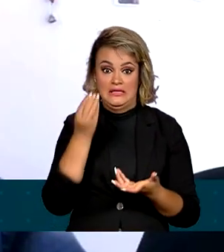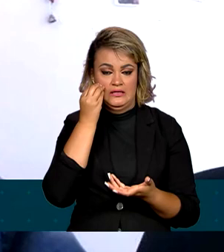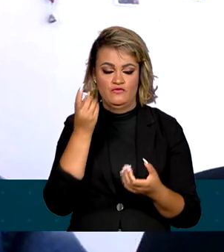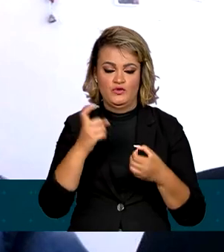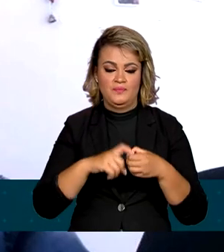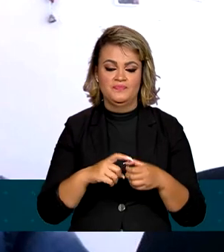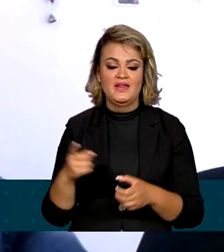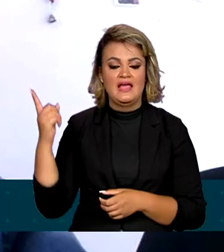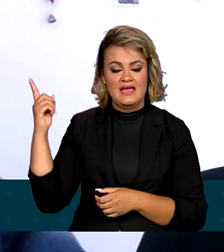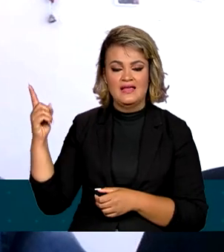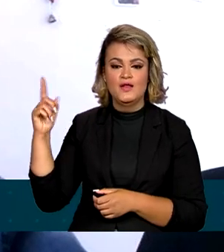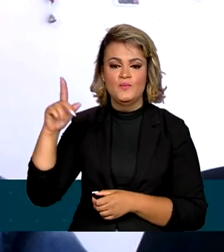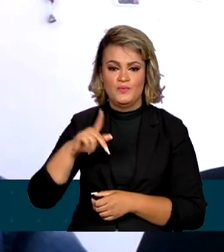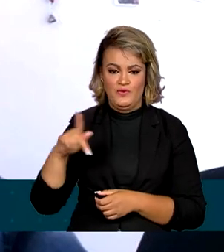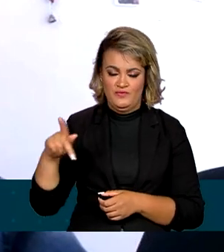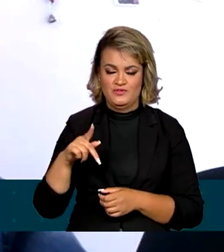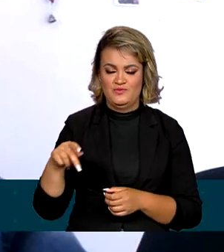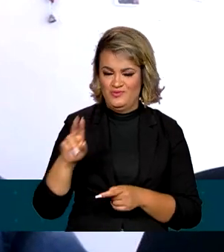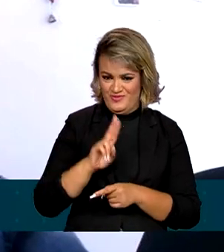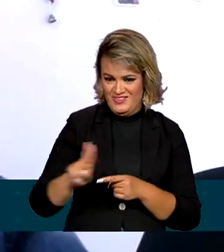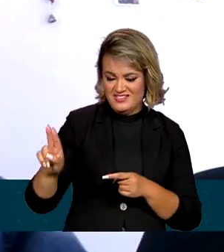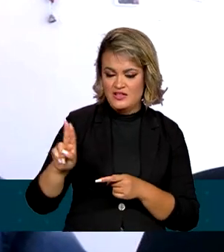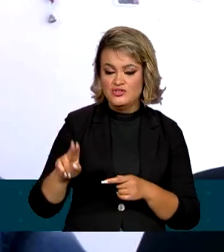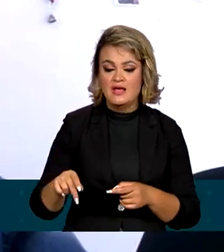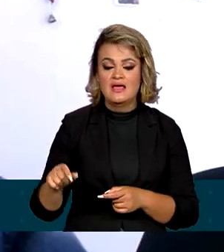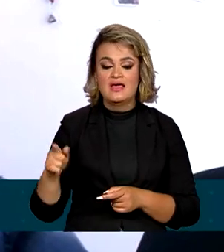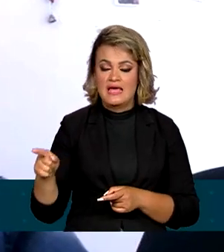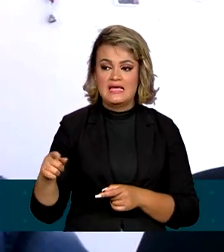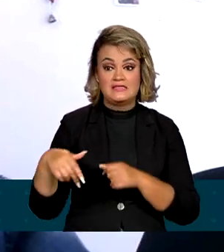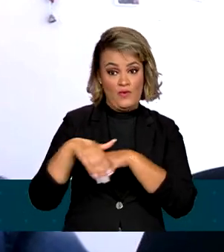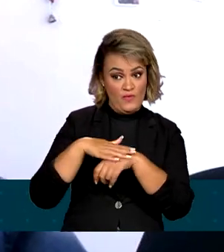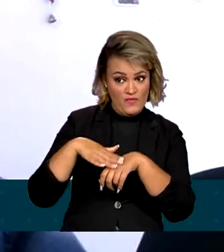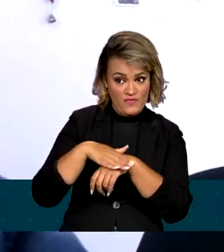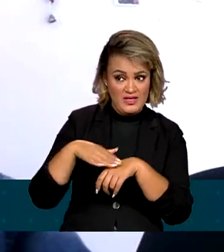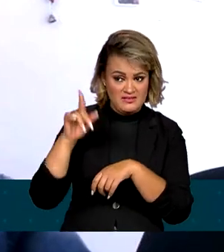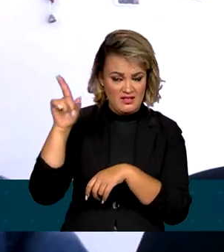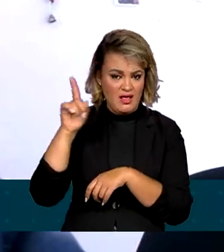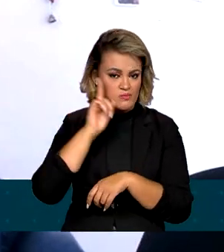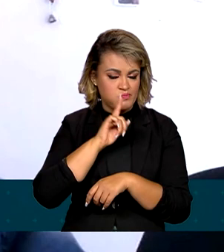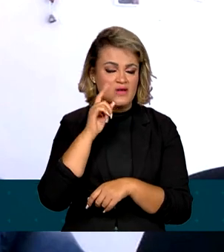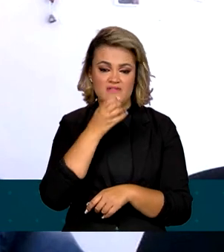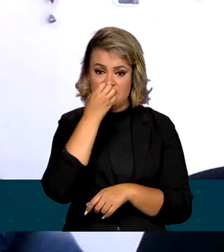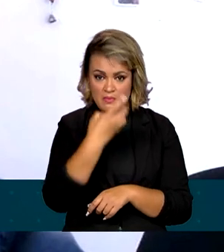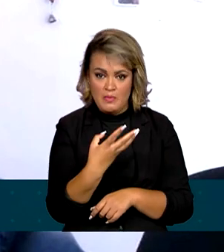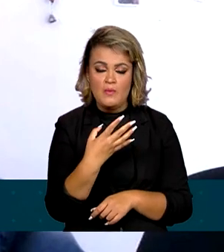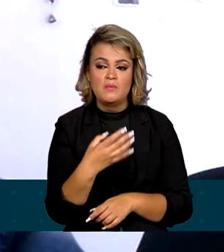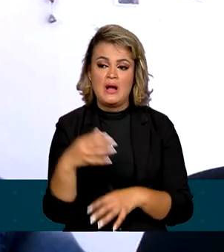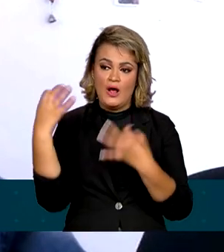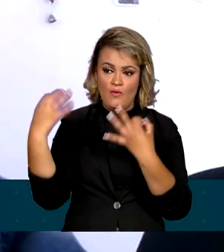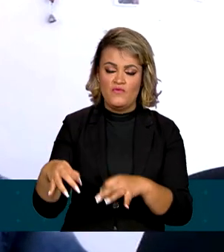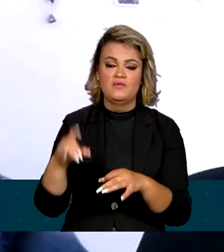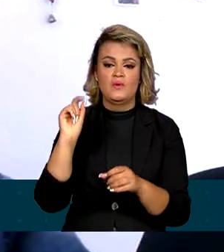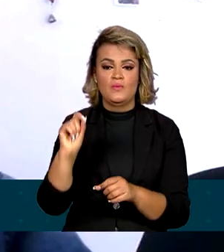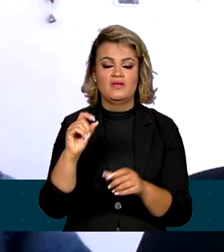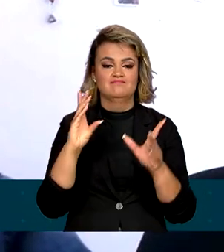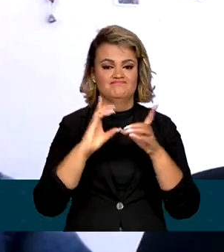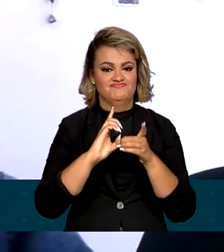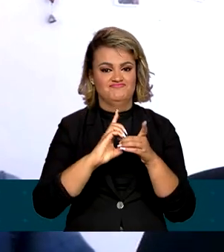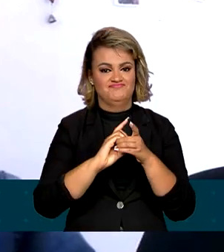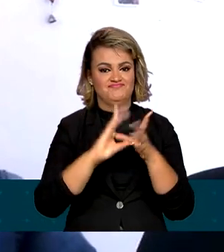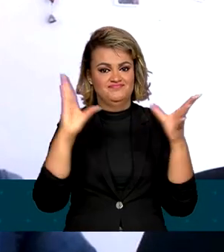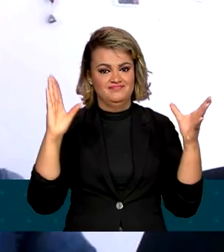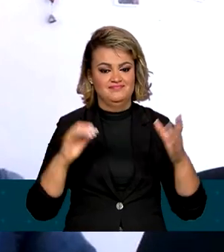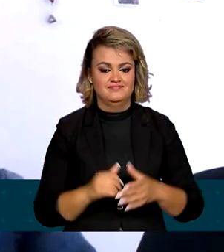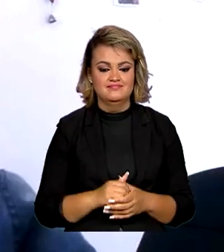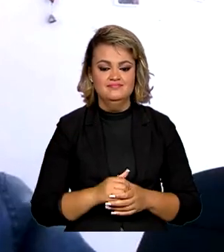professor da Universidade de Brasília, o encontro será importante também para reafirmar a democracia. Acho